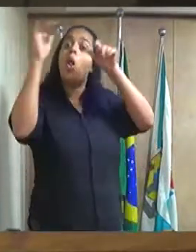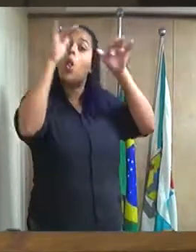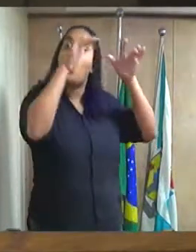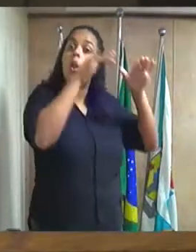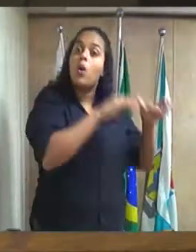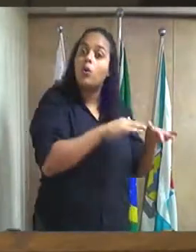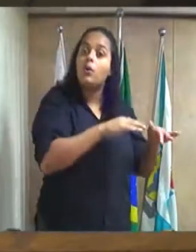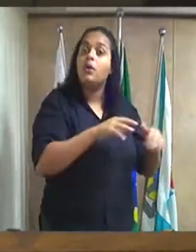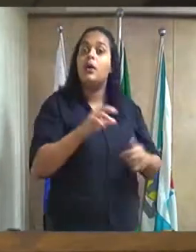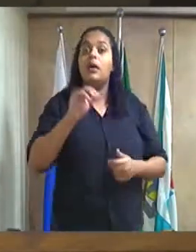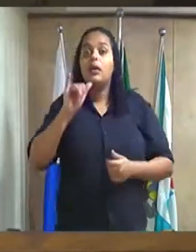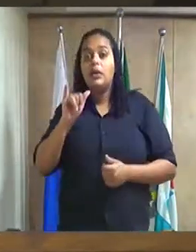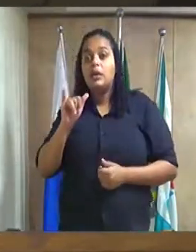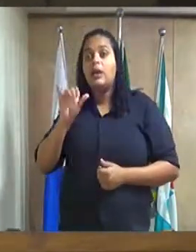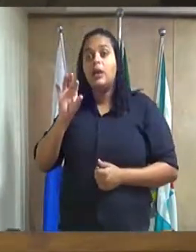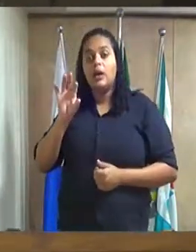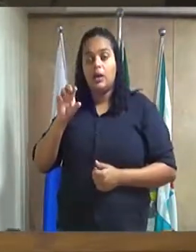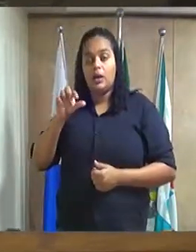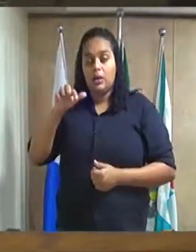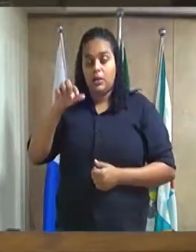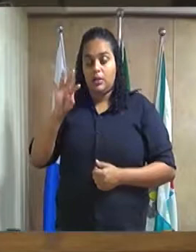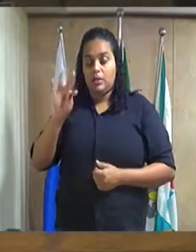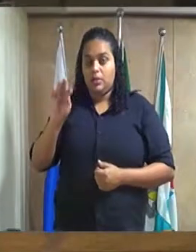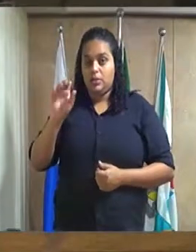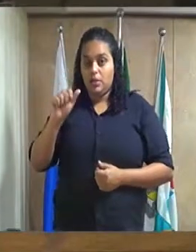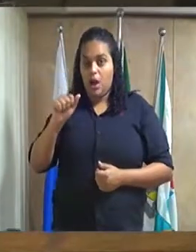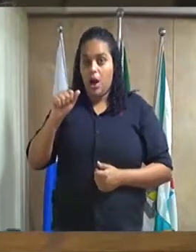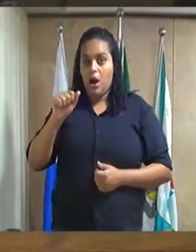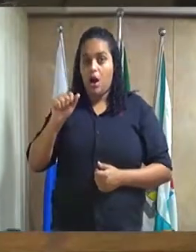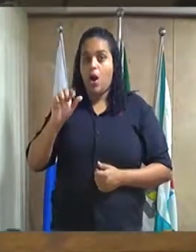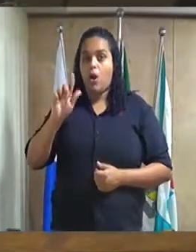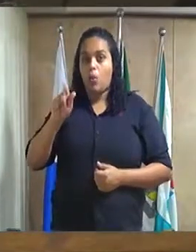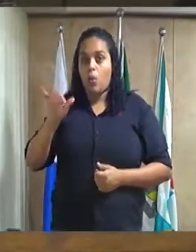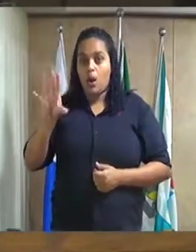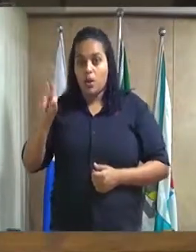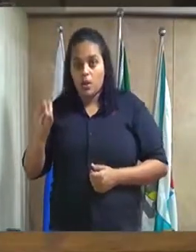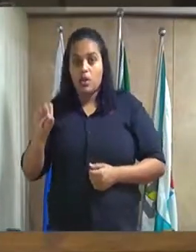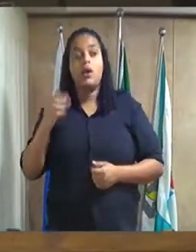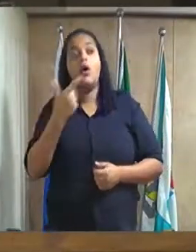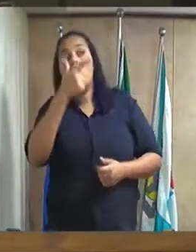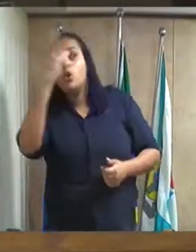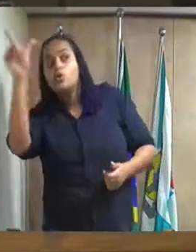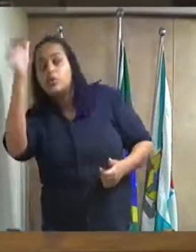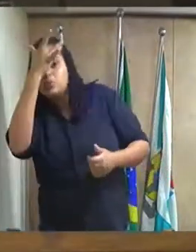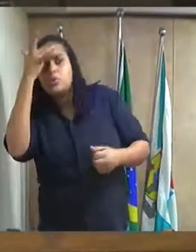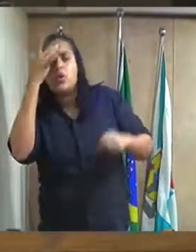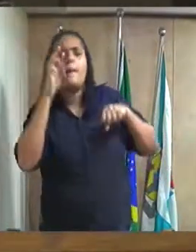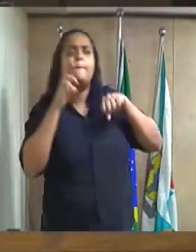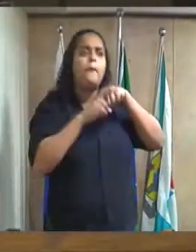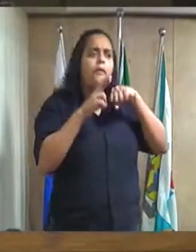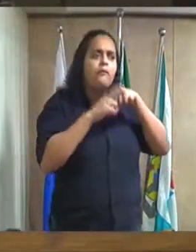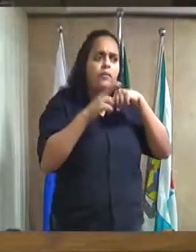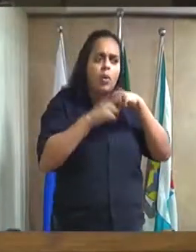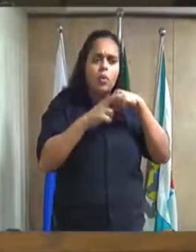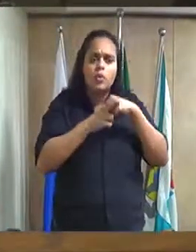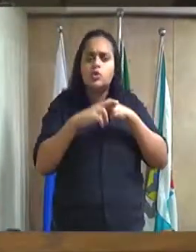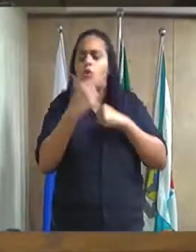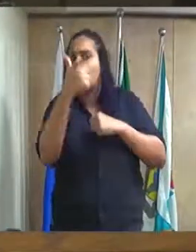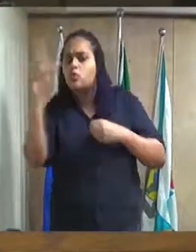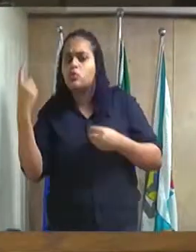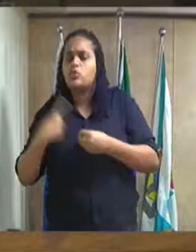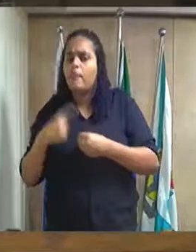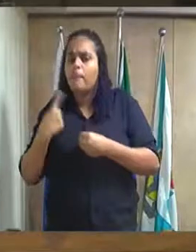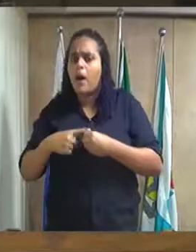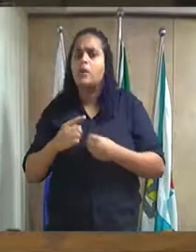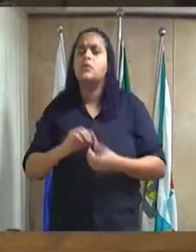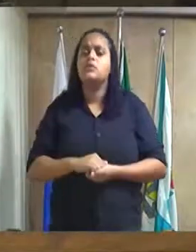Itaguaí para poder ser atendido nas unidades do Duque de Caxias, como no Pilar também, que vem de Belfor Roxo. Então, nós estamos investindo